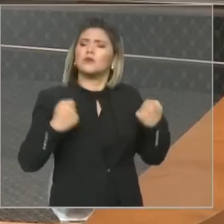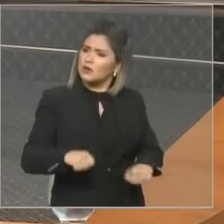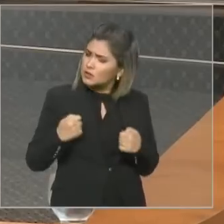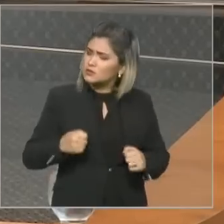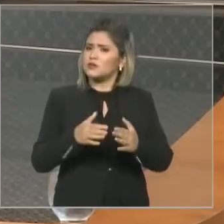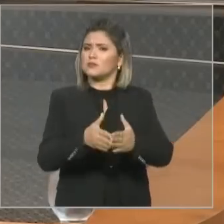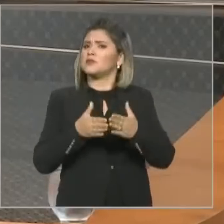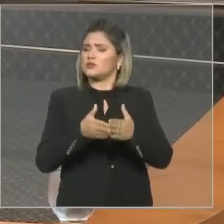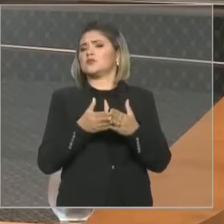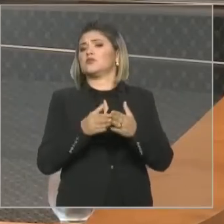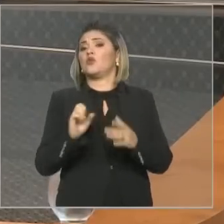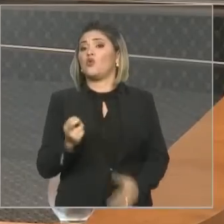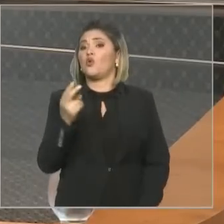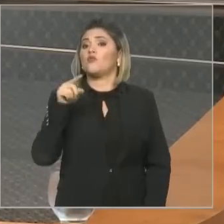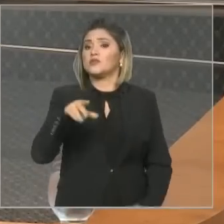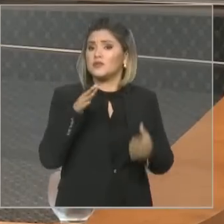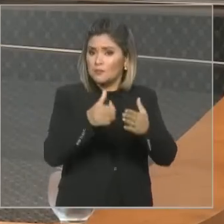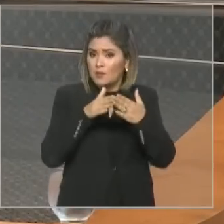você pede ou não sobrevive.